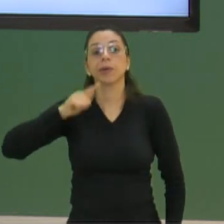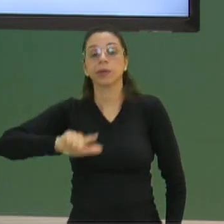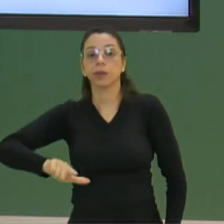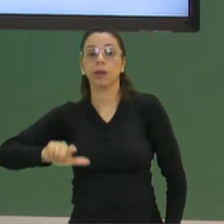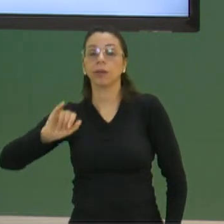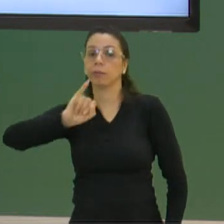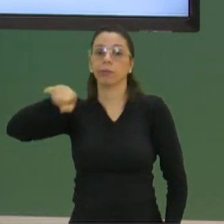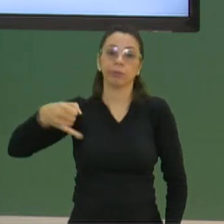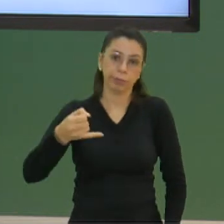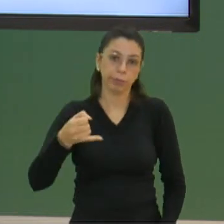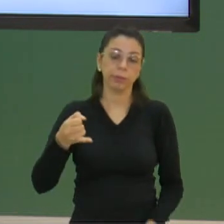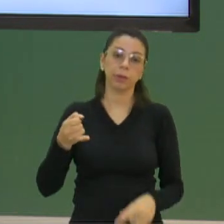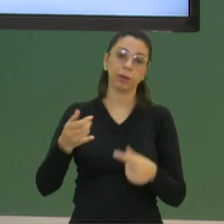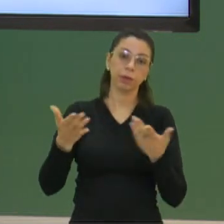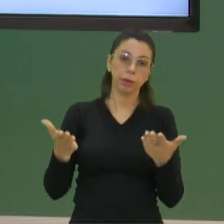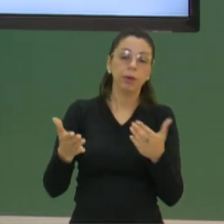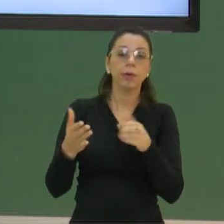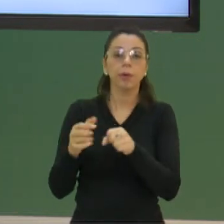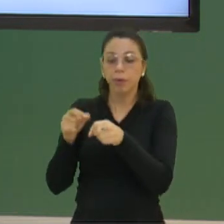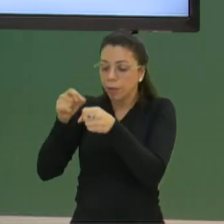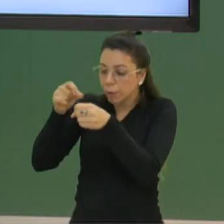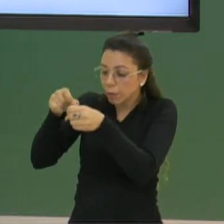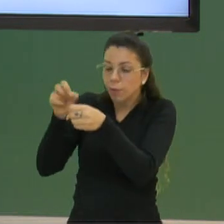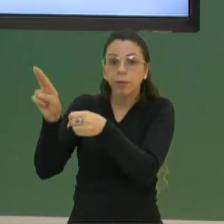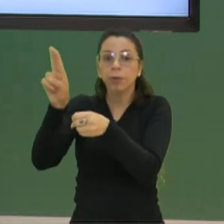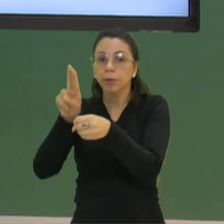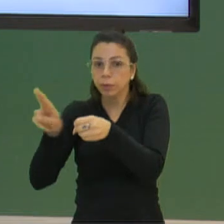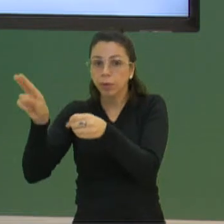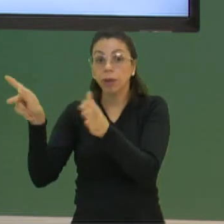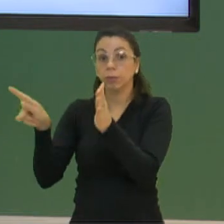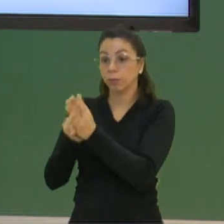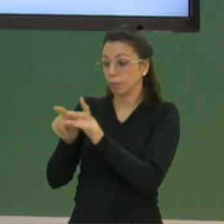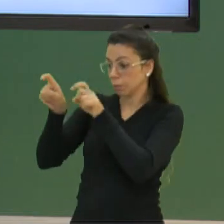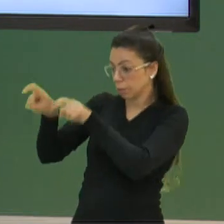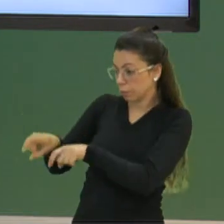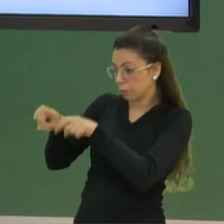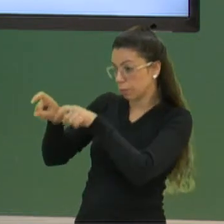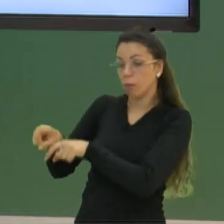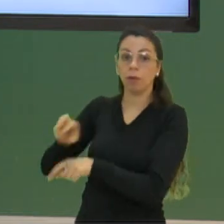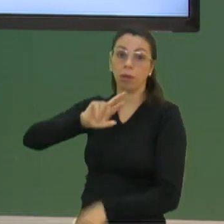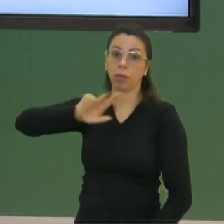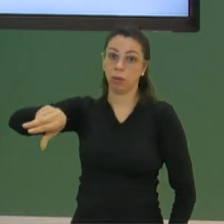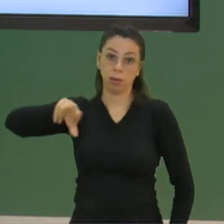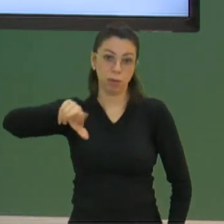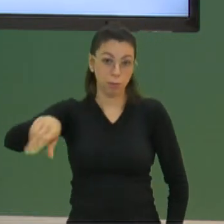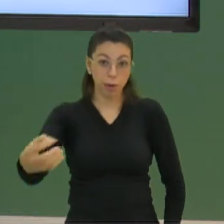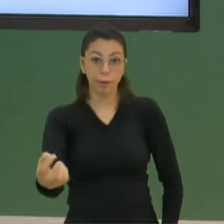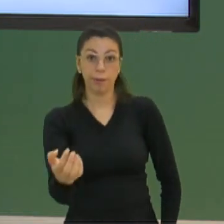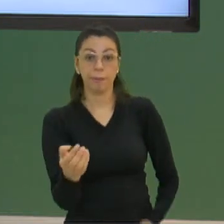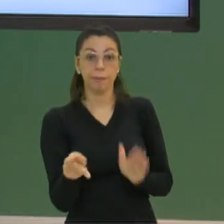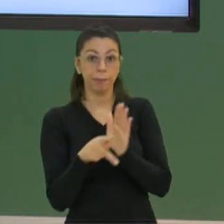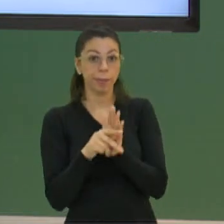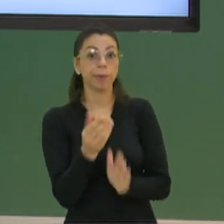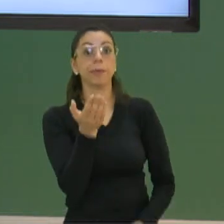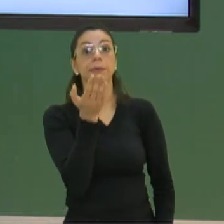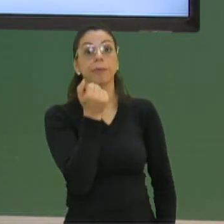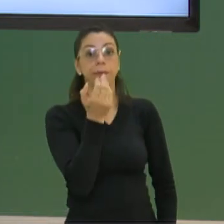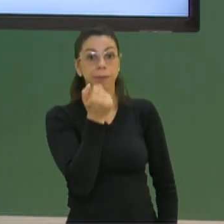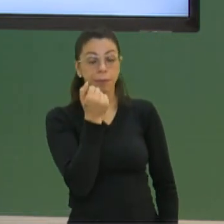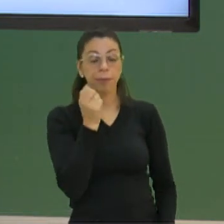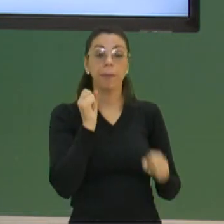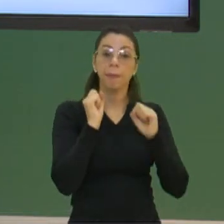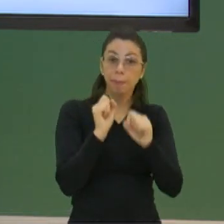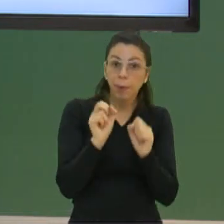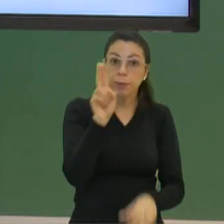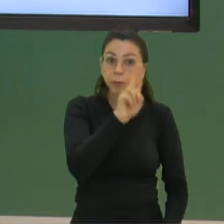aproveitar. Então, as sementes usadas para plantio não são comestíveis. Você pode usar uma comestível para